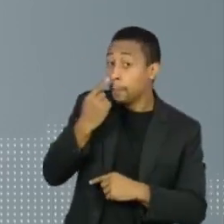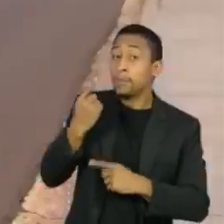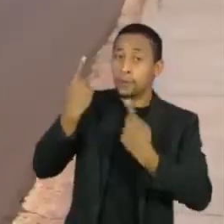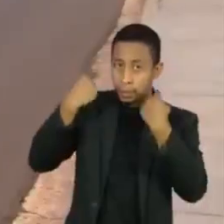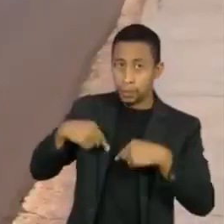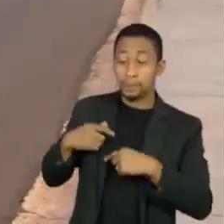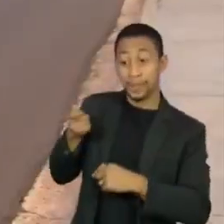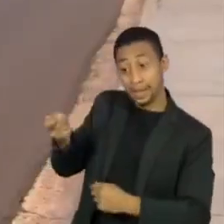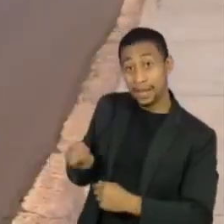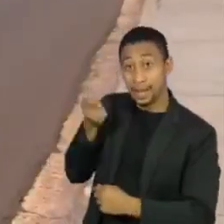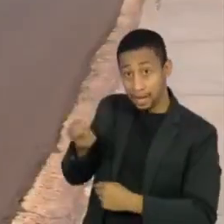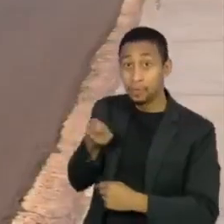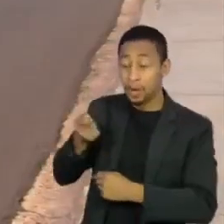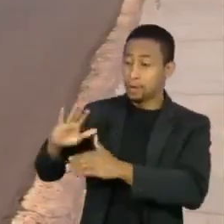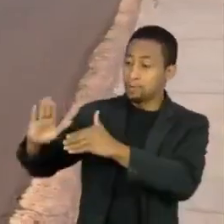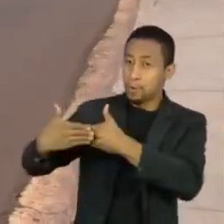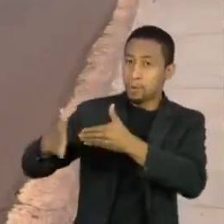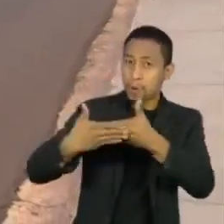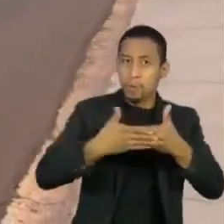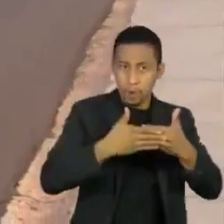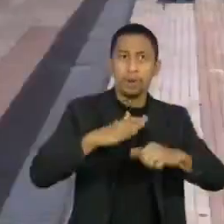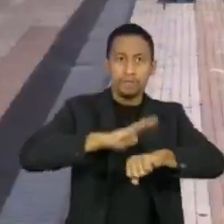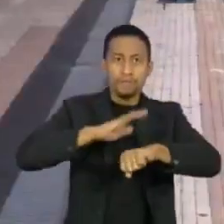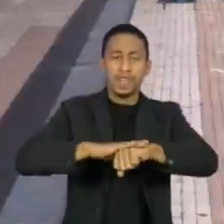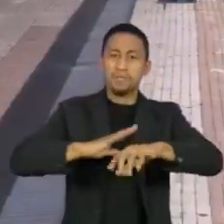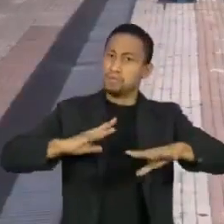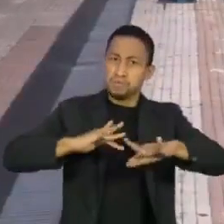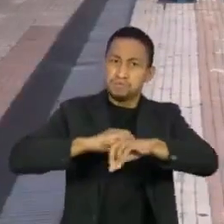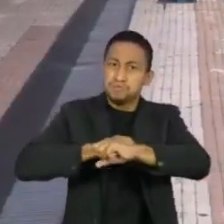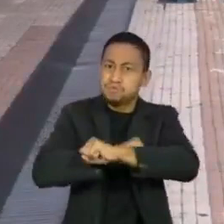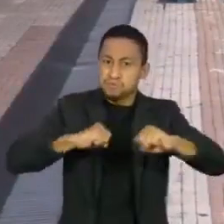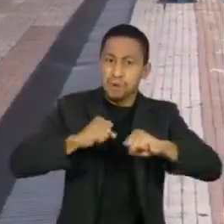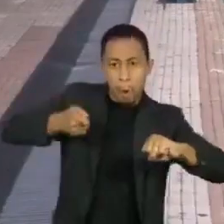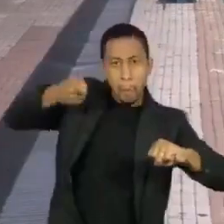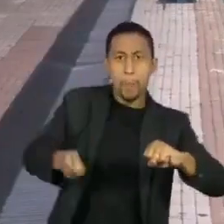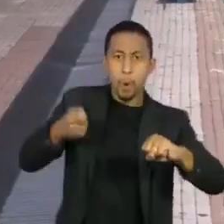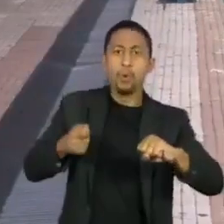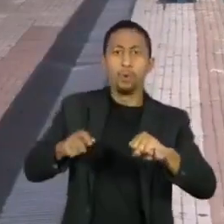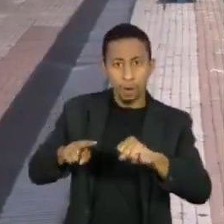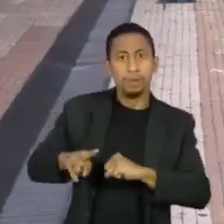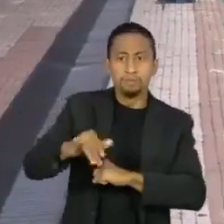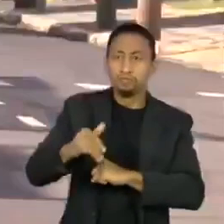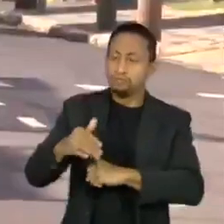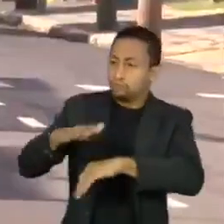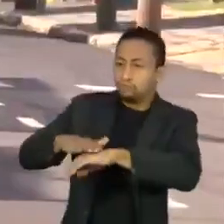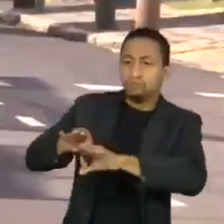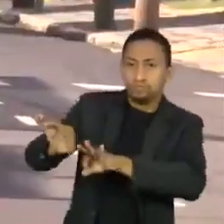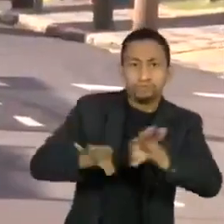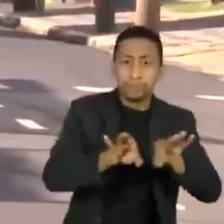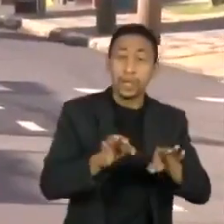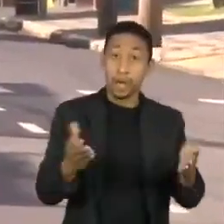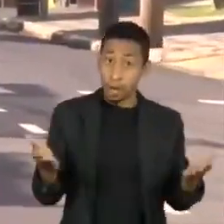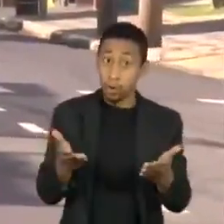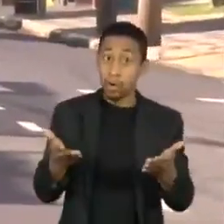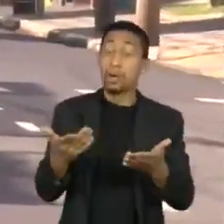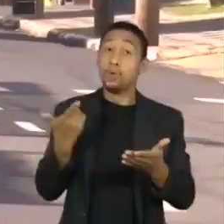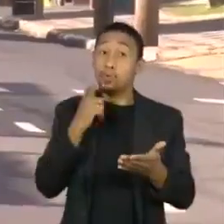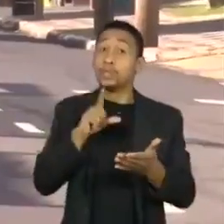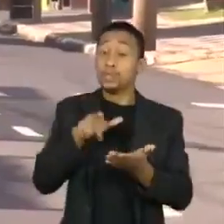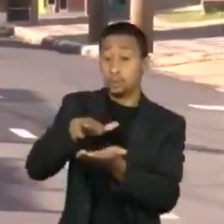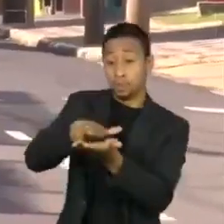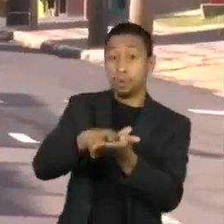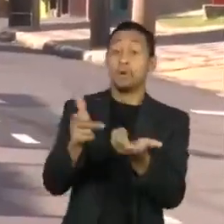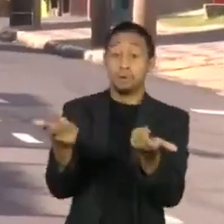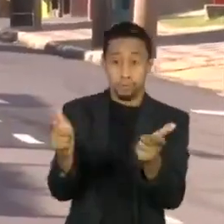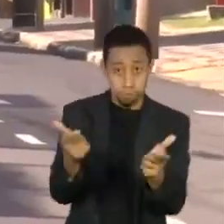de São Paulo, que há cerca de um mês adotou um lockdown rígido após a lotação dos hospitais, e agora já colhe resultados com redução de